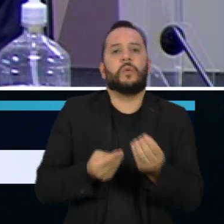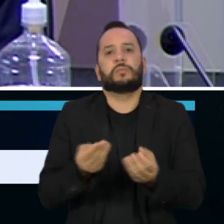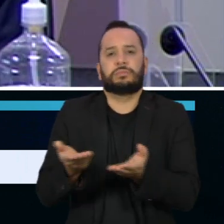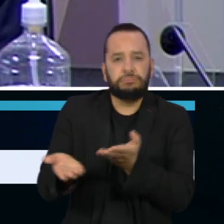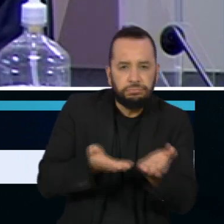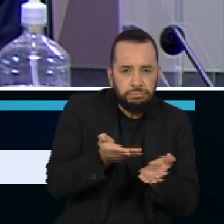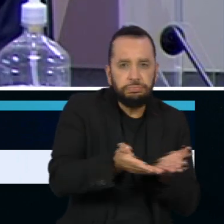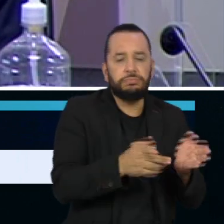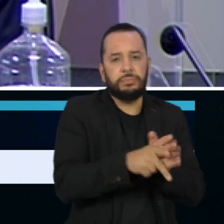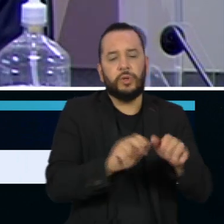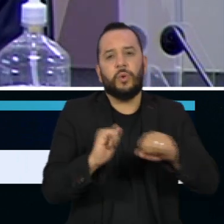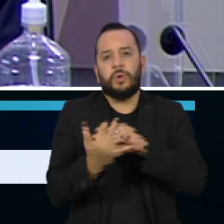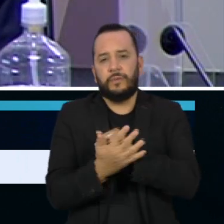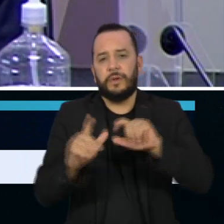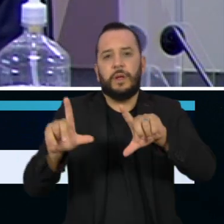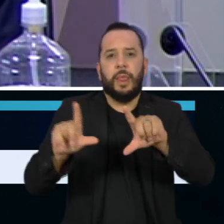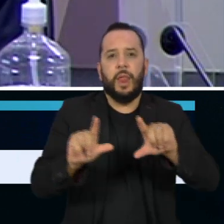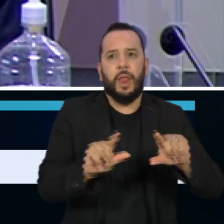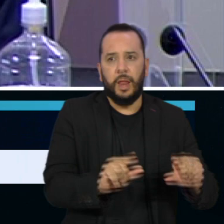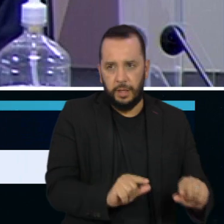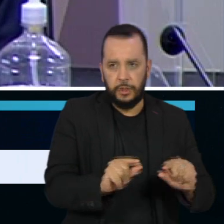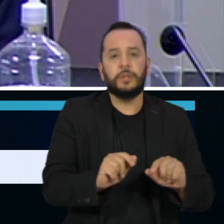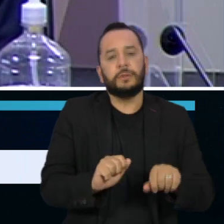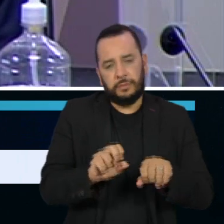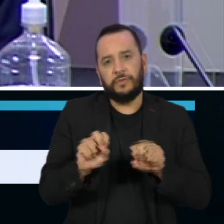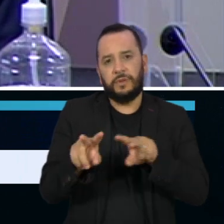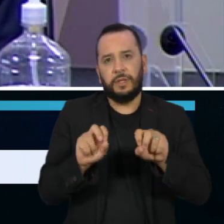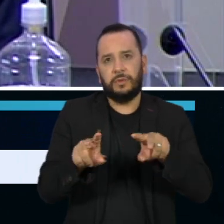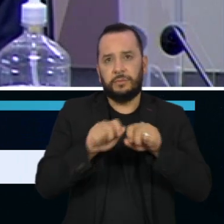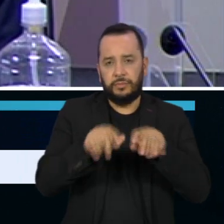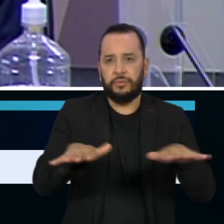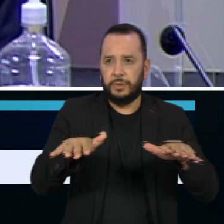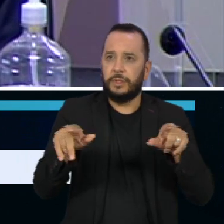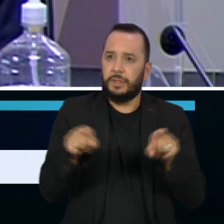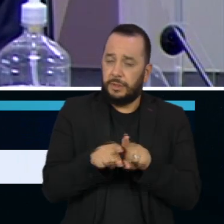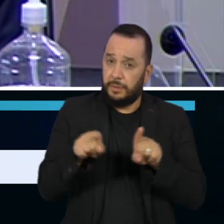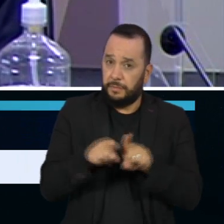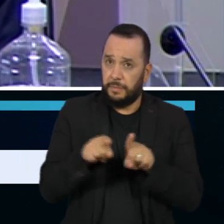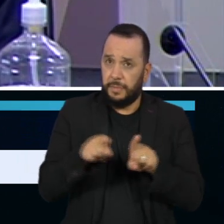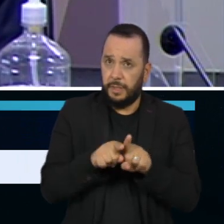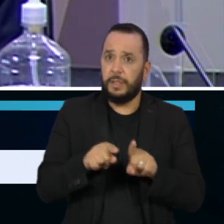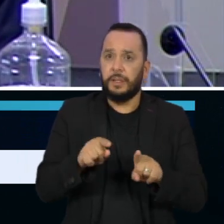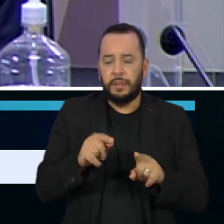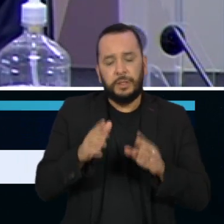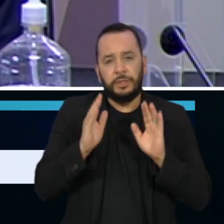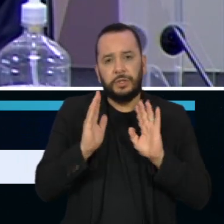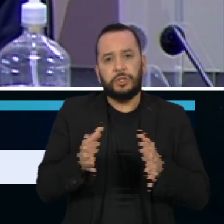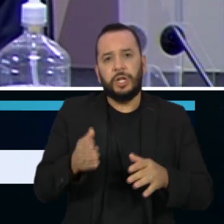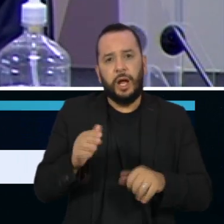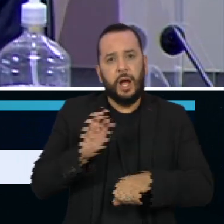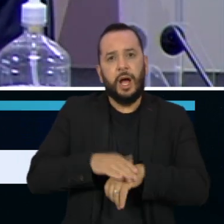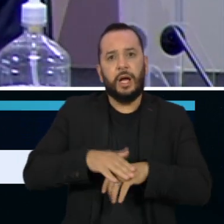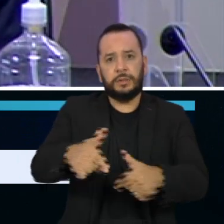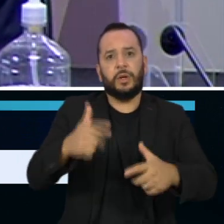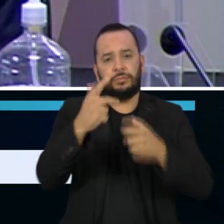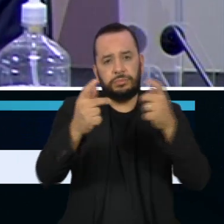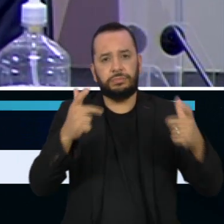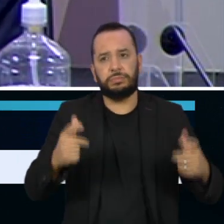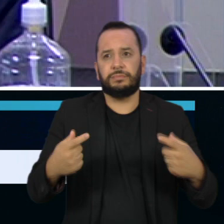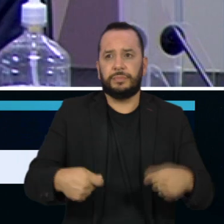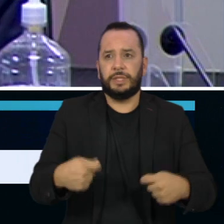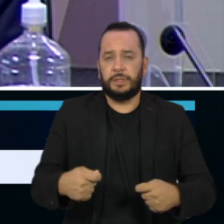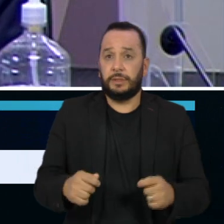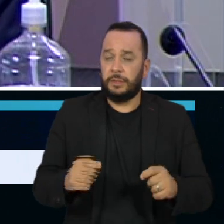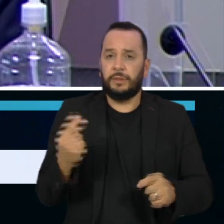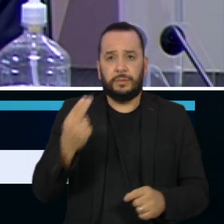doença, da pandemia, não da doença, da pandemia e trazer as respostas que a sociedade espera de nós. Embora não exista a